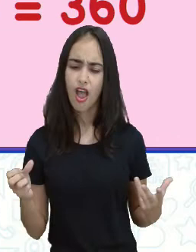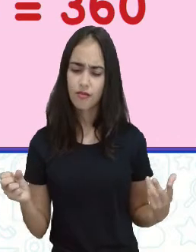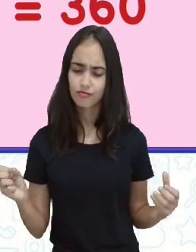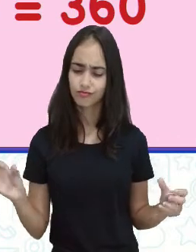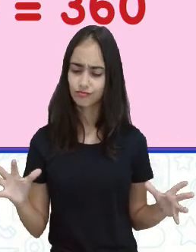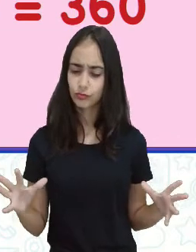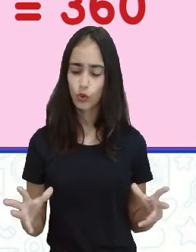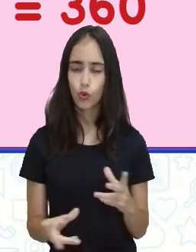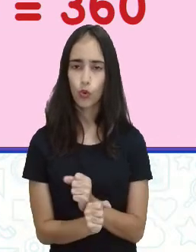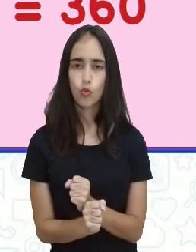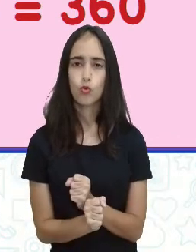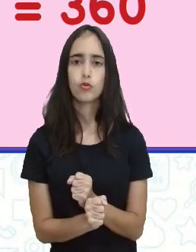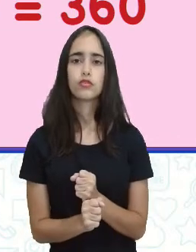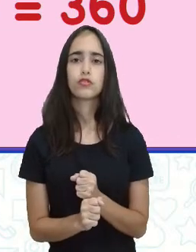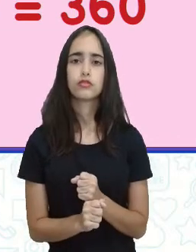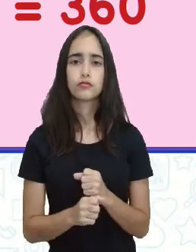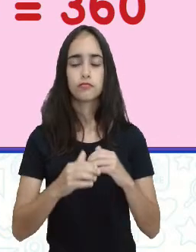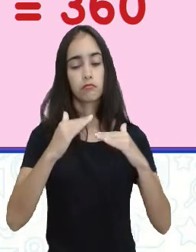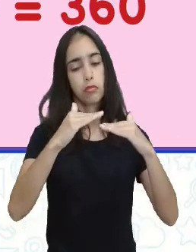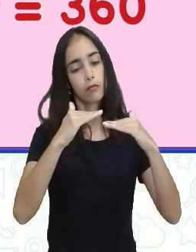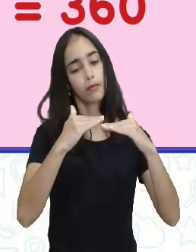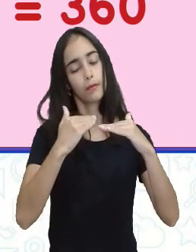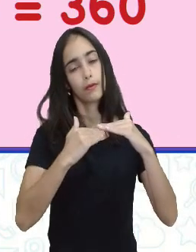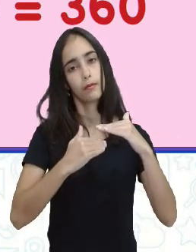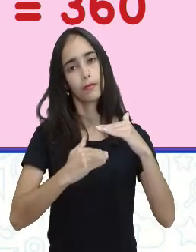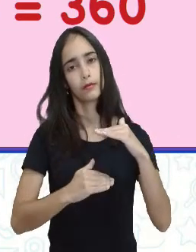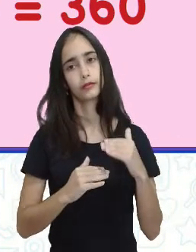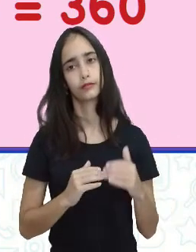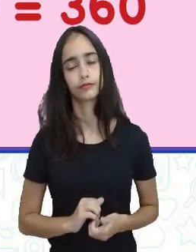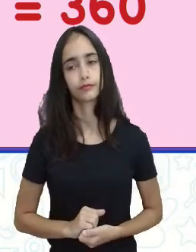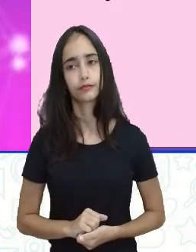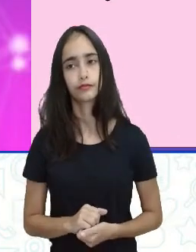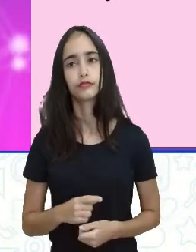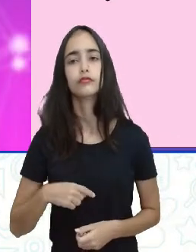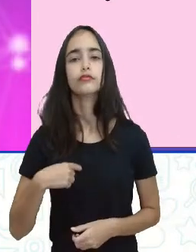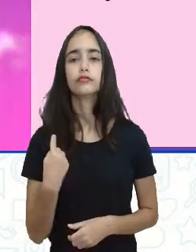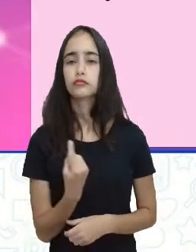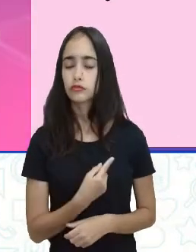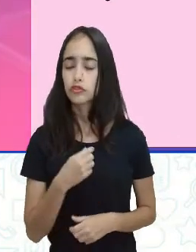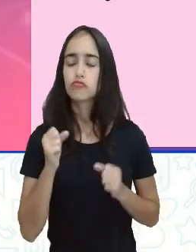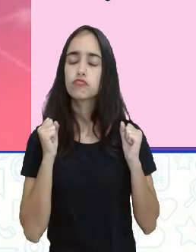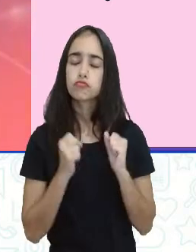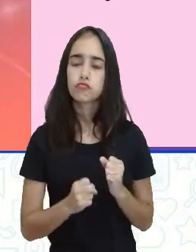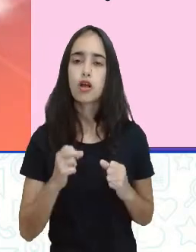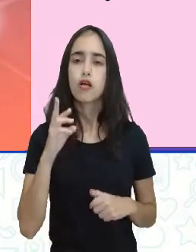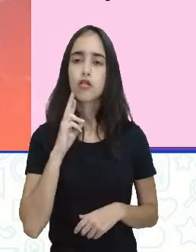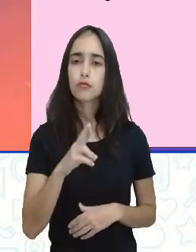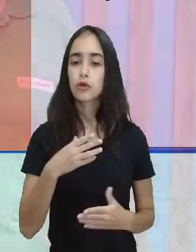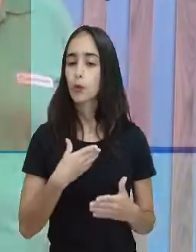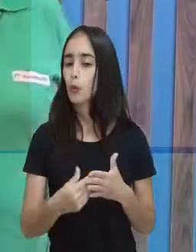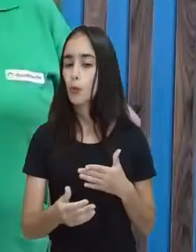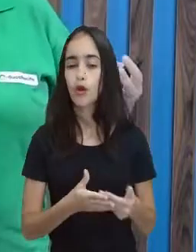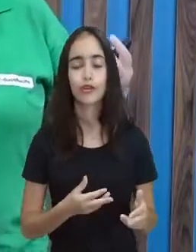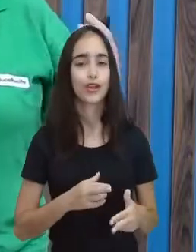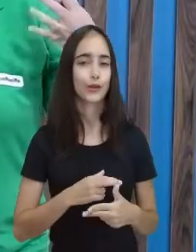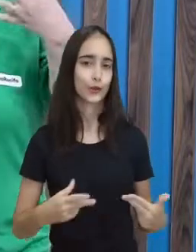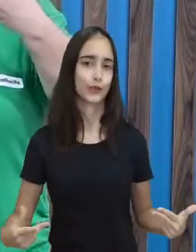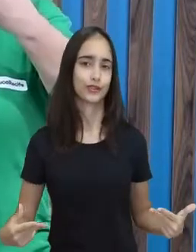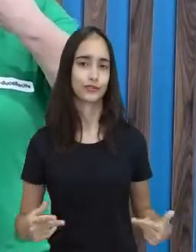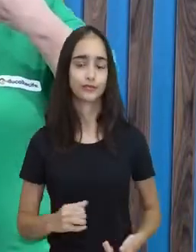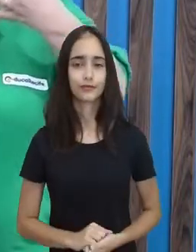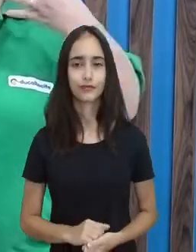E aí eu tenho as quantidades com as capacidades. E posso responder qualquer um. Perceberam, pessoal?